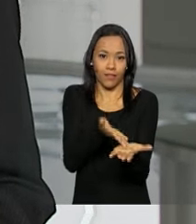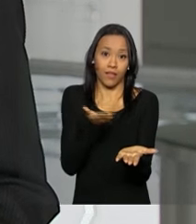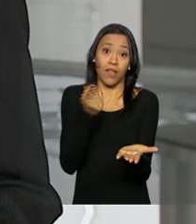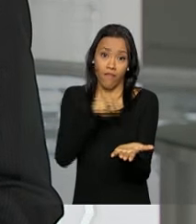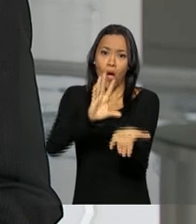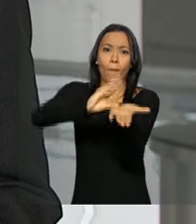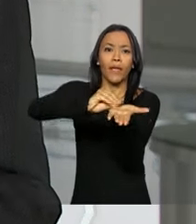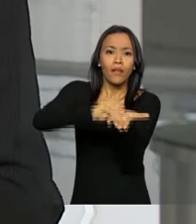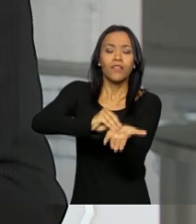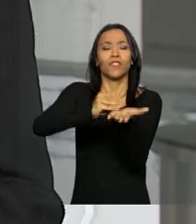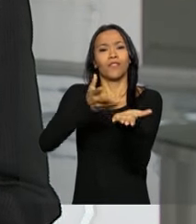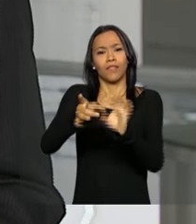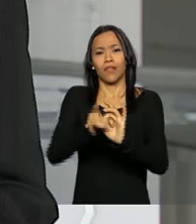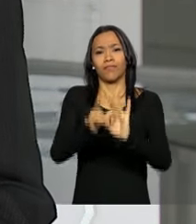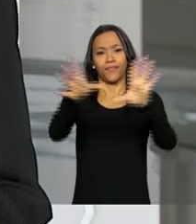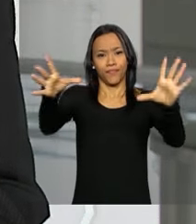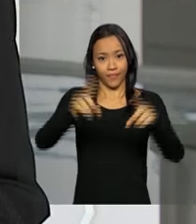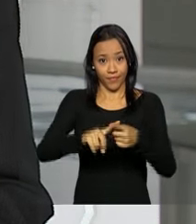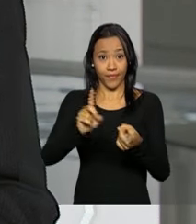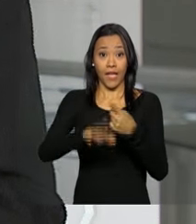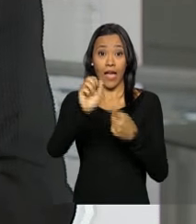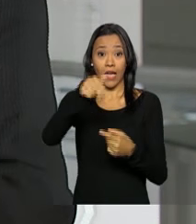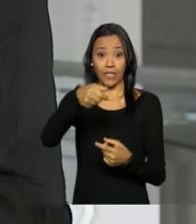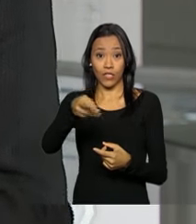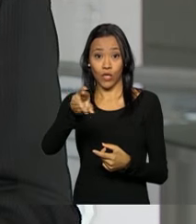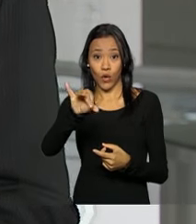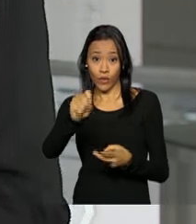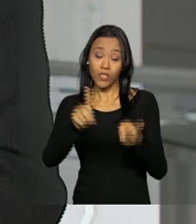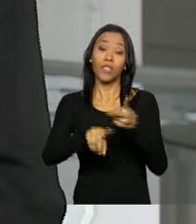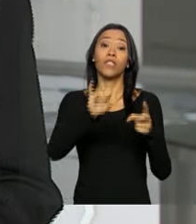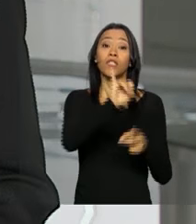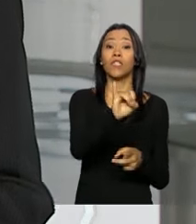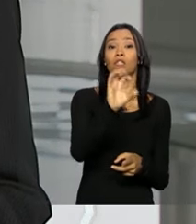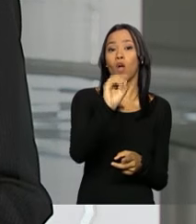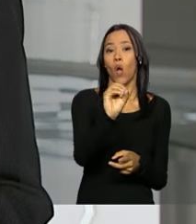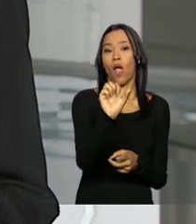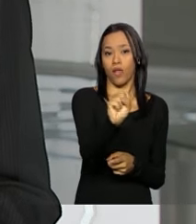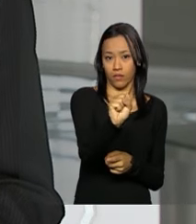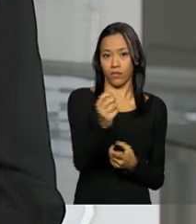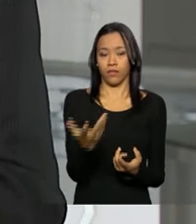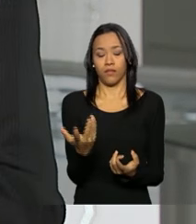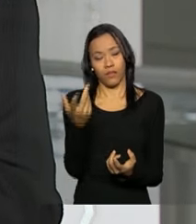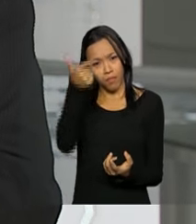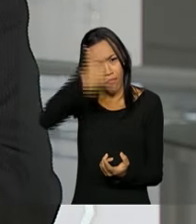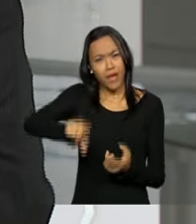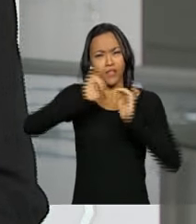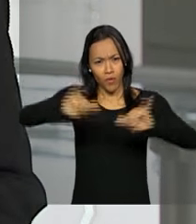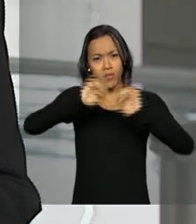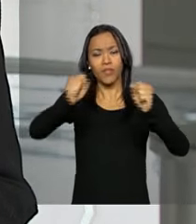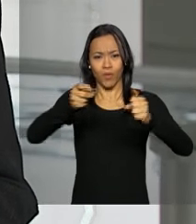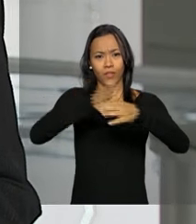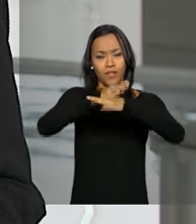vai ser disponibilizado para os sistemas operacionais Android e iOS. Outras informações na página do